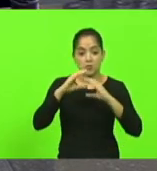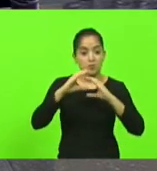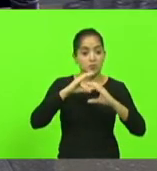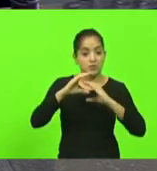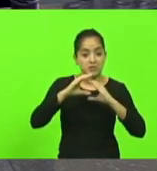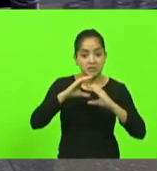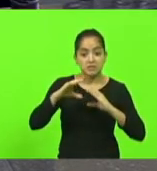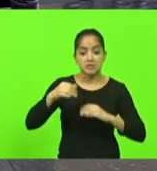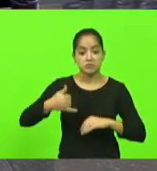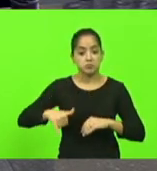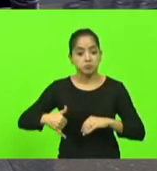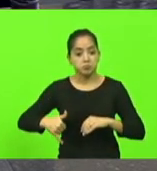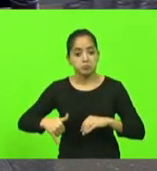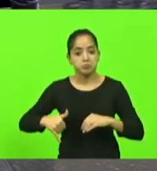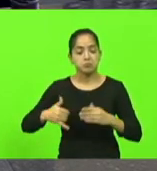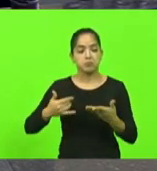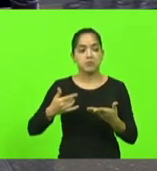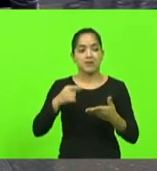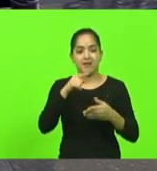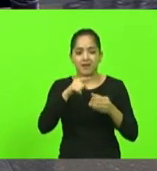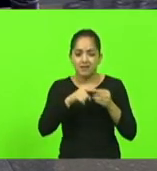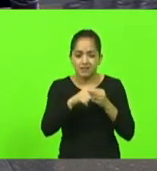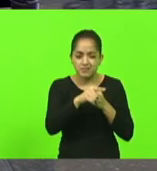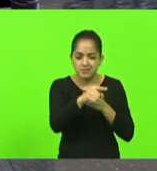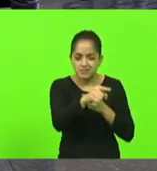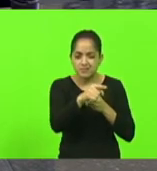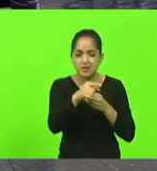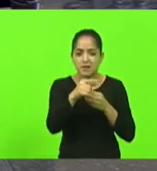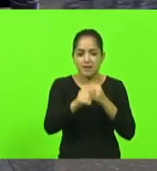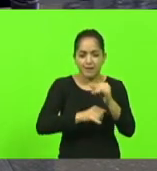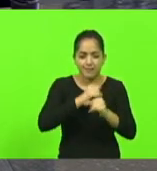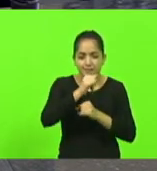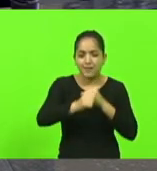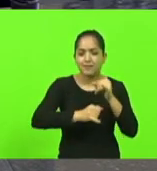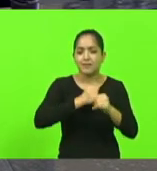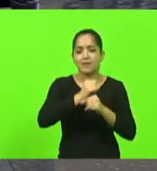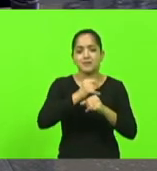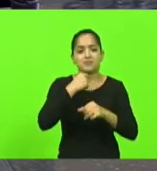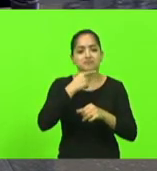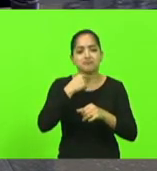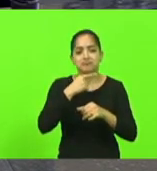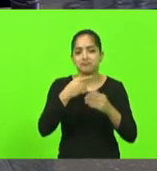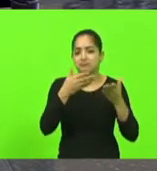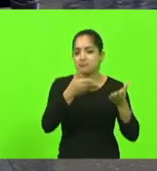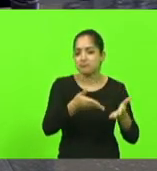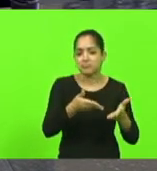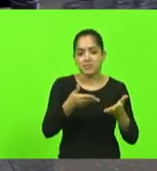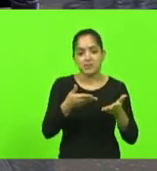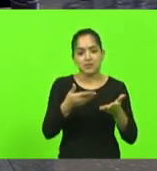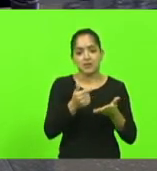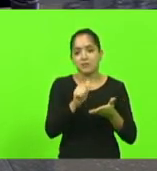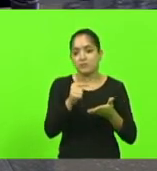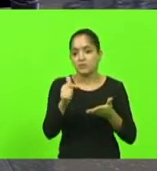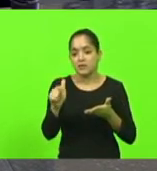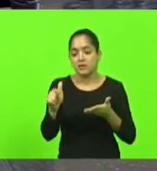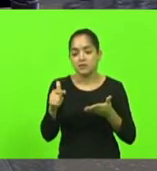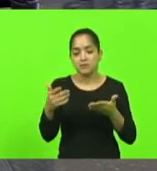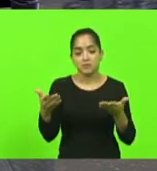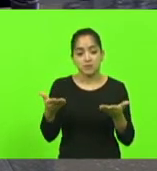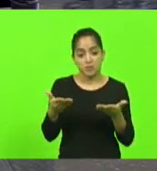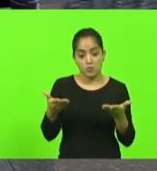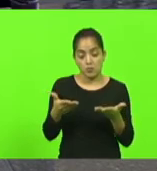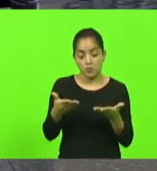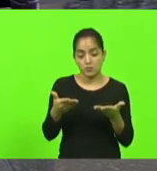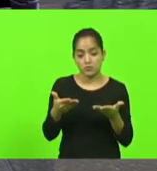telefone no interior a internet não chega hoje hoje não se pode admitir